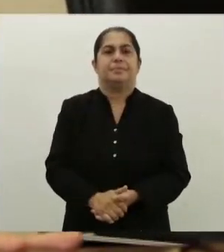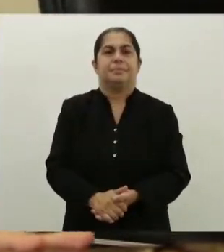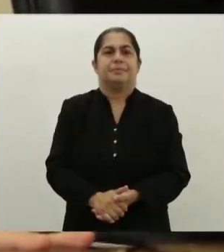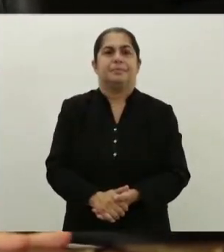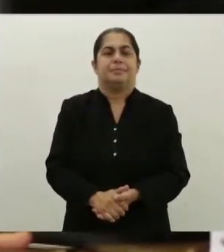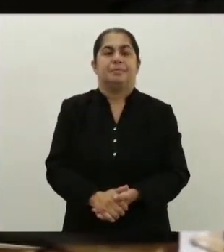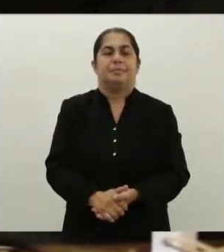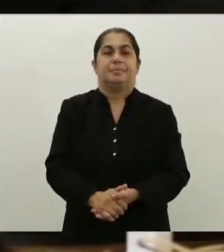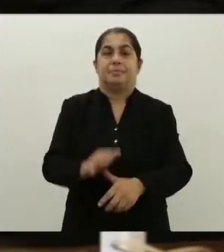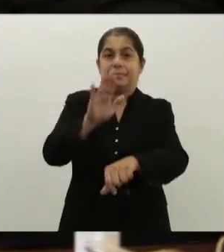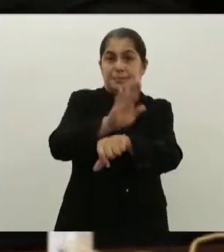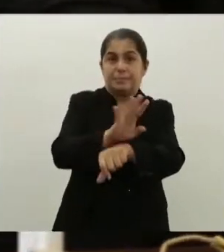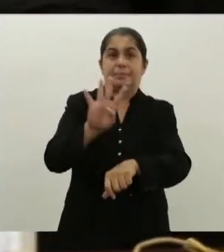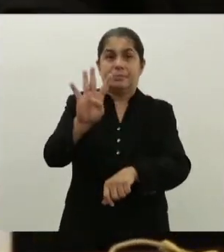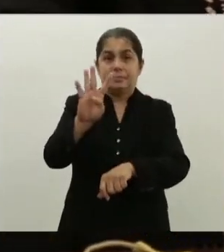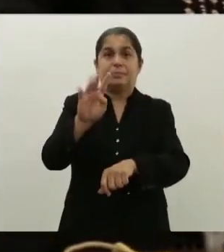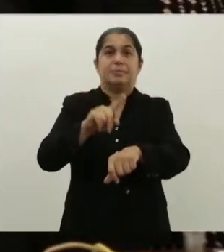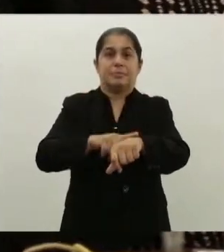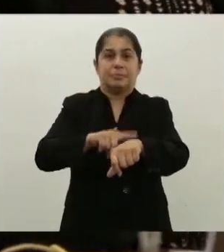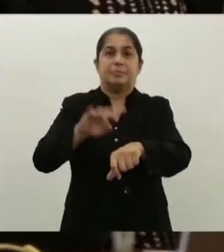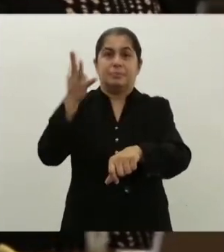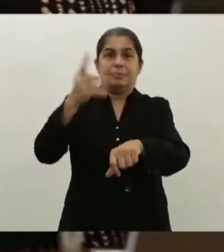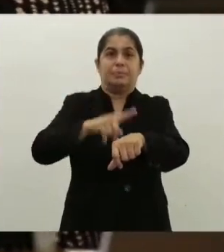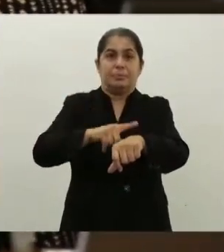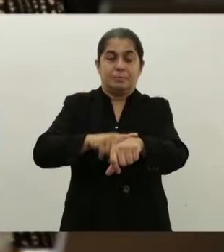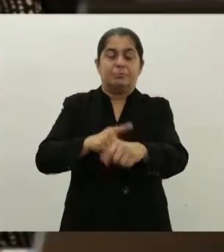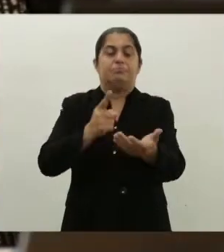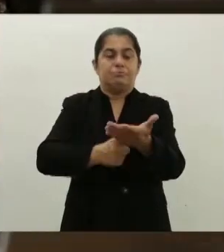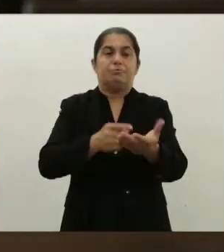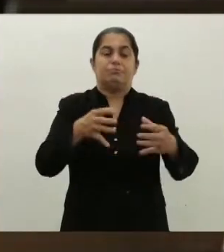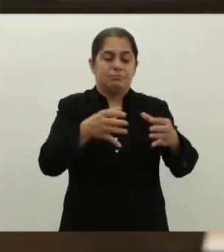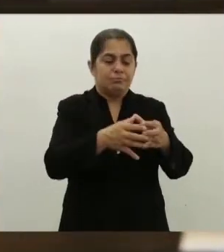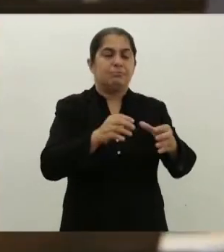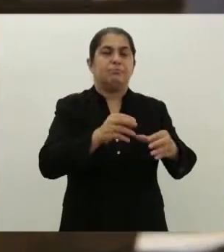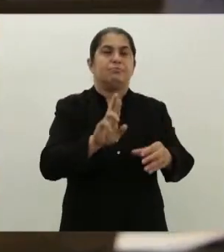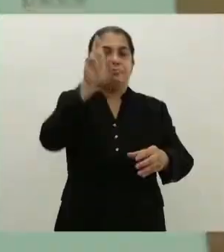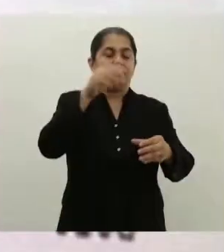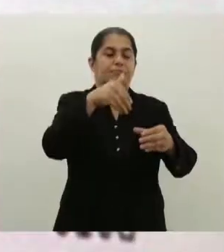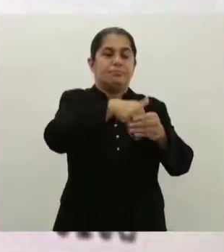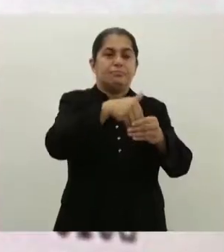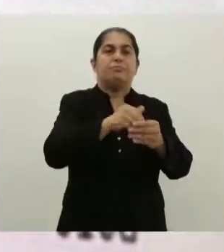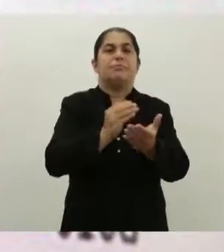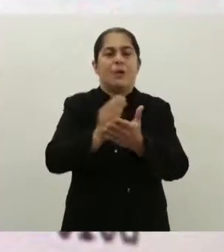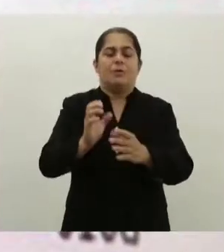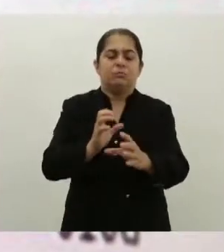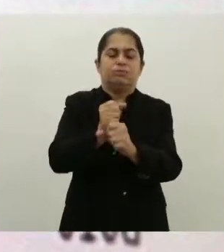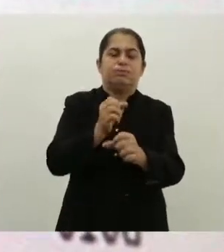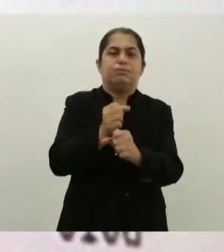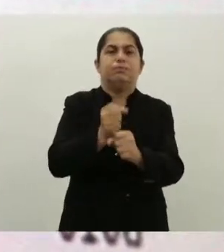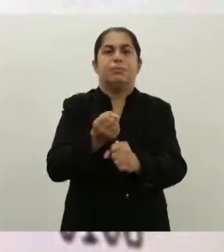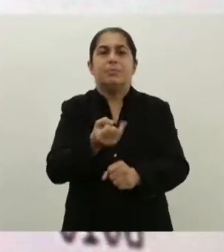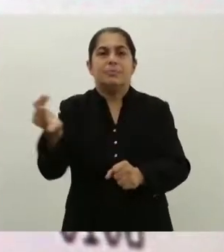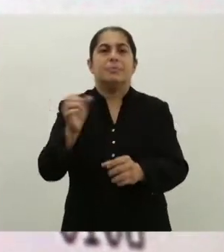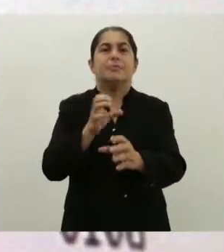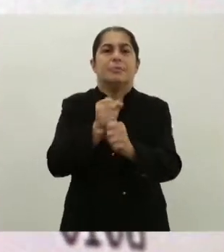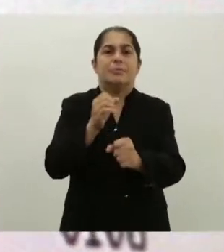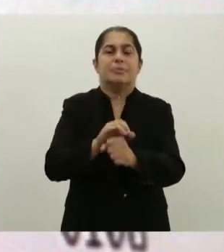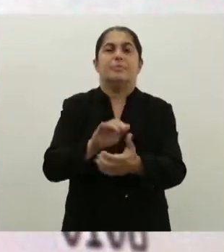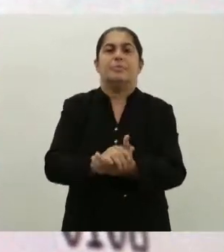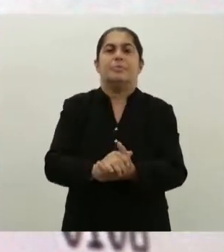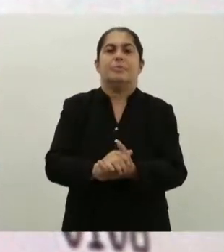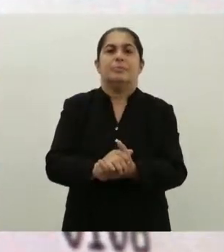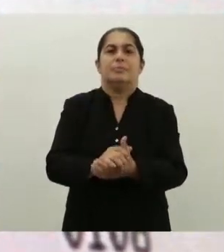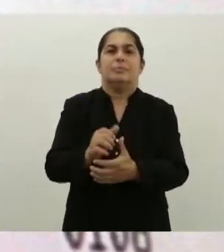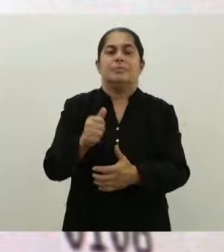anos. Às quatro horas da tarde, conforme previsto pela Comissão Eleitoral, começou a apuração dos votos. Com